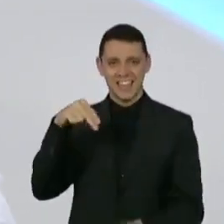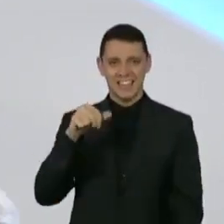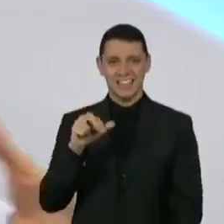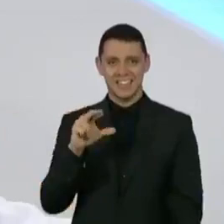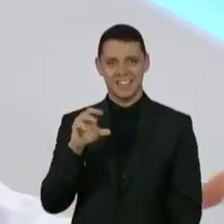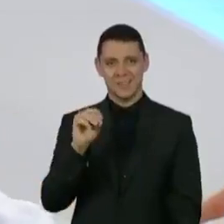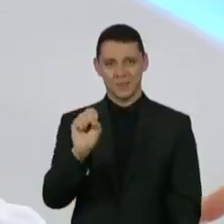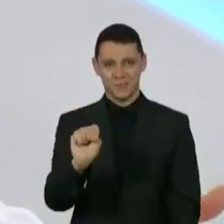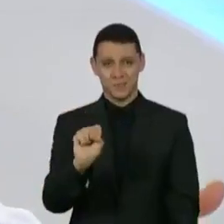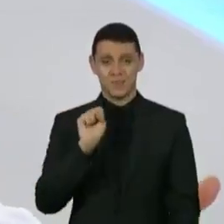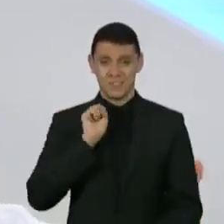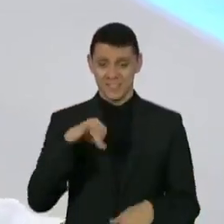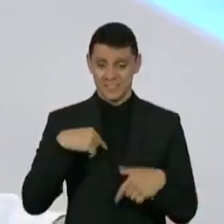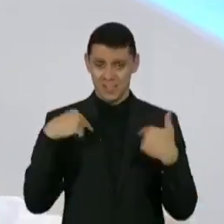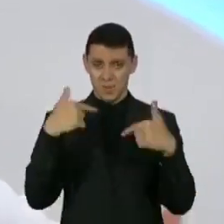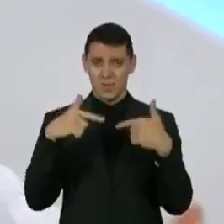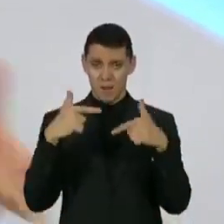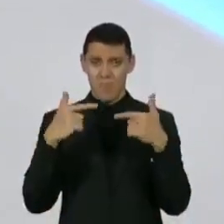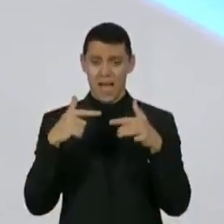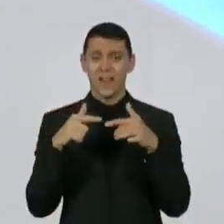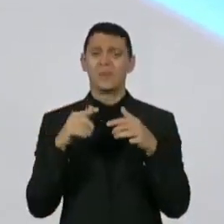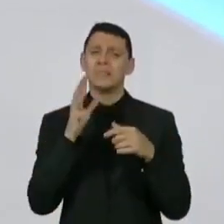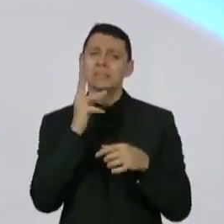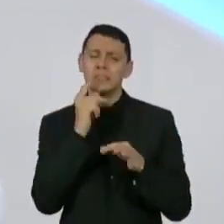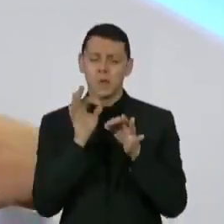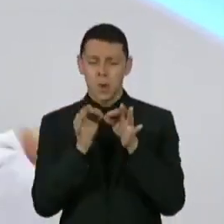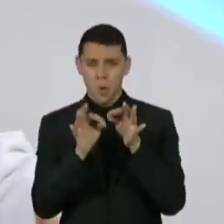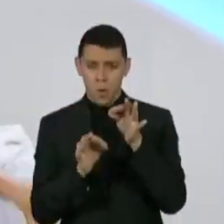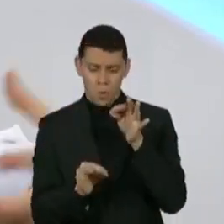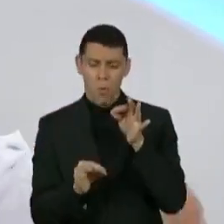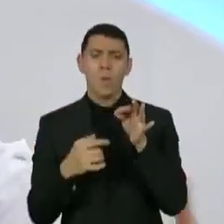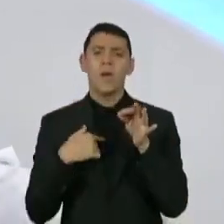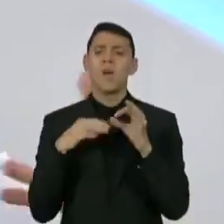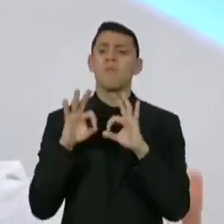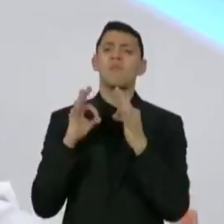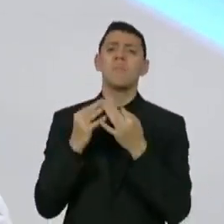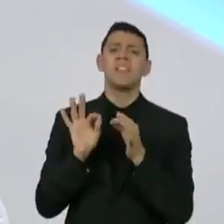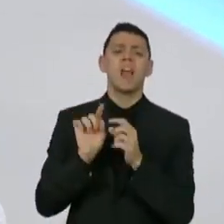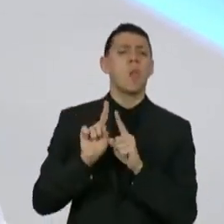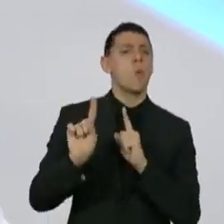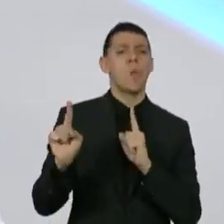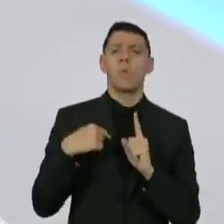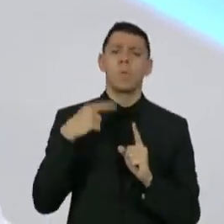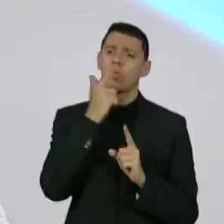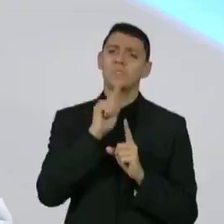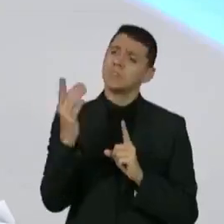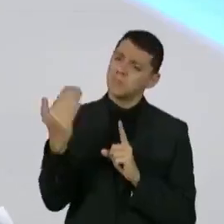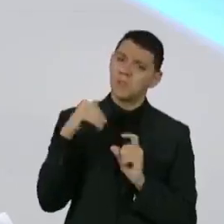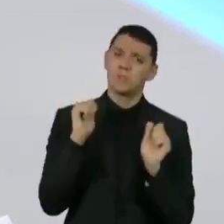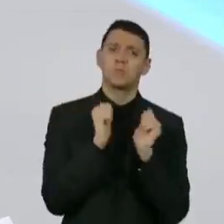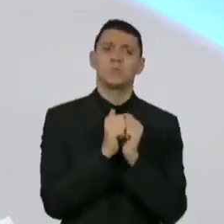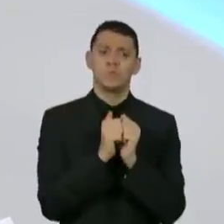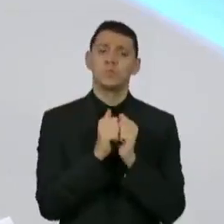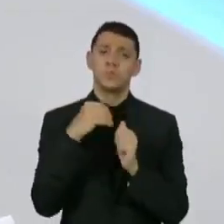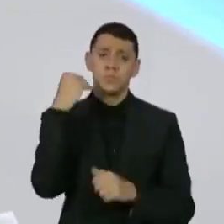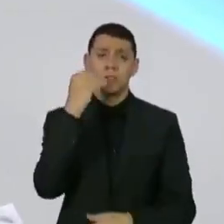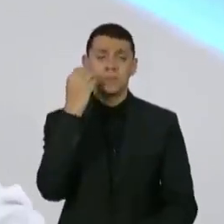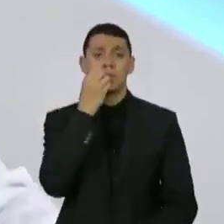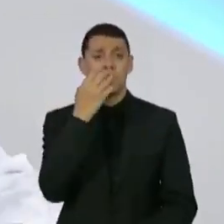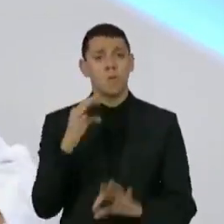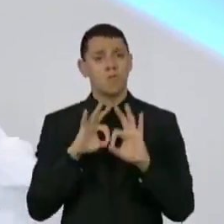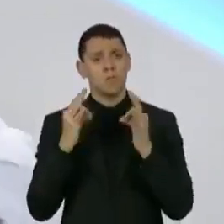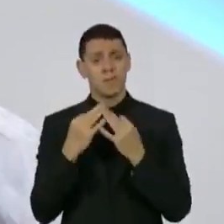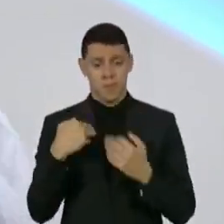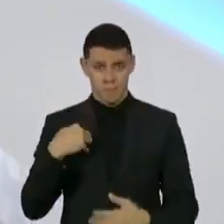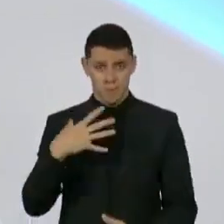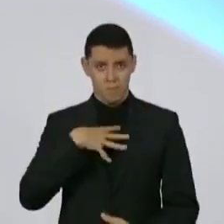longo, eu não aguento ficar sem a minha família, eles vão comigo, e eu acho que sempre é uma experiência boa com o familiar, os meus filhos quando moraram na